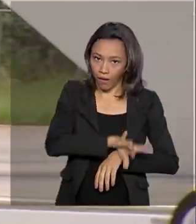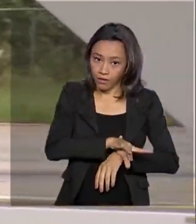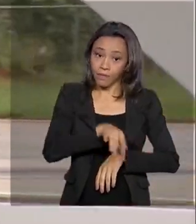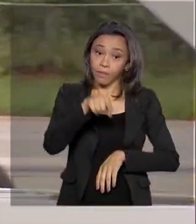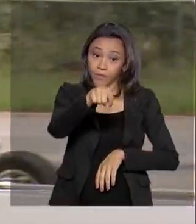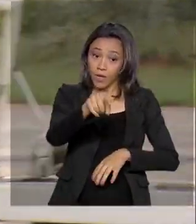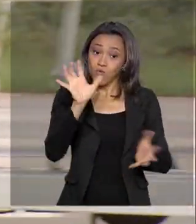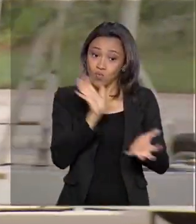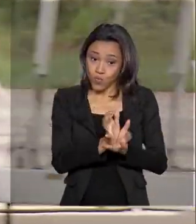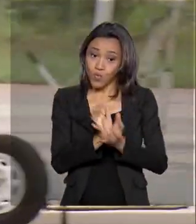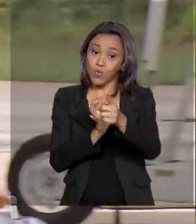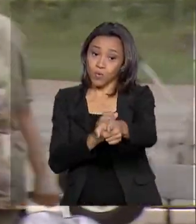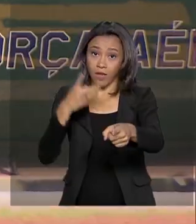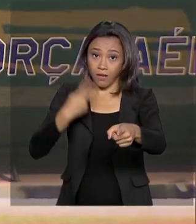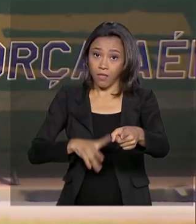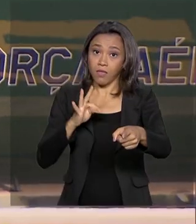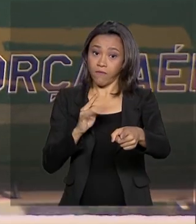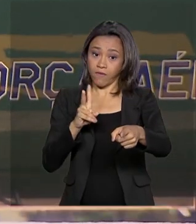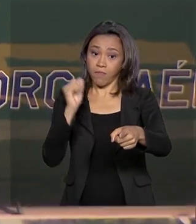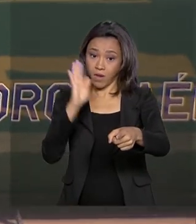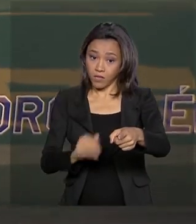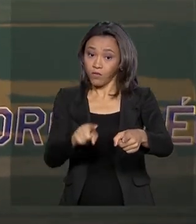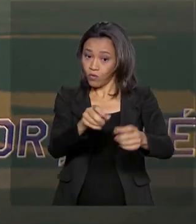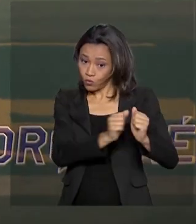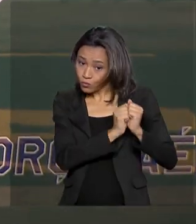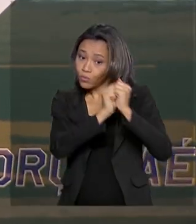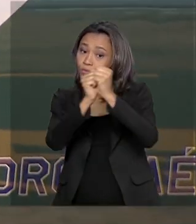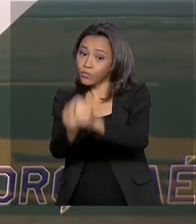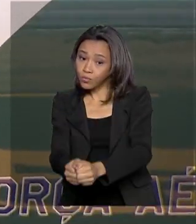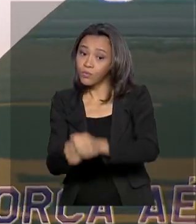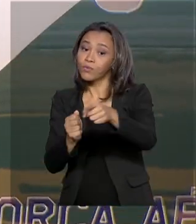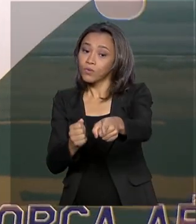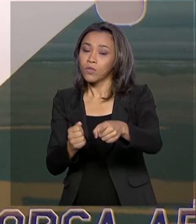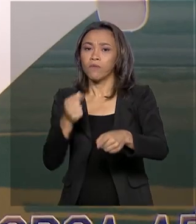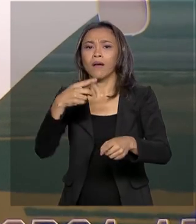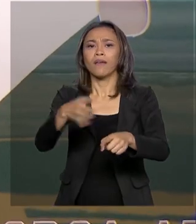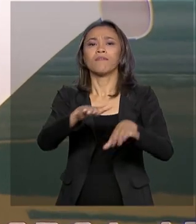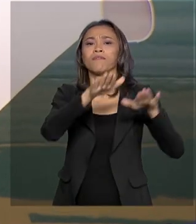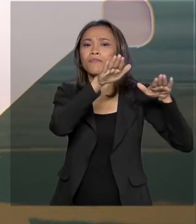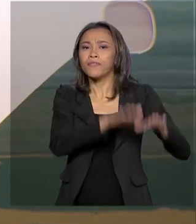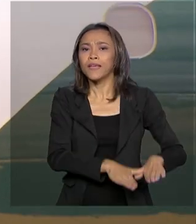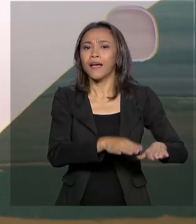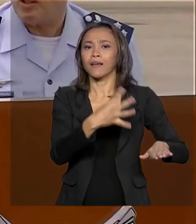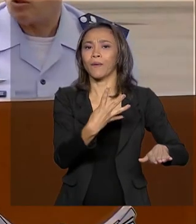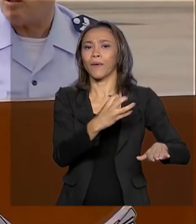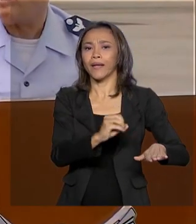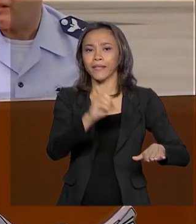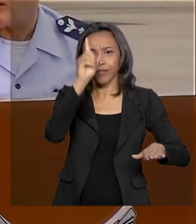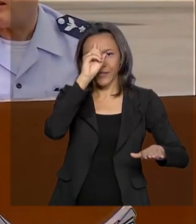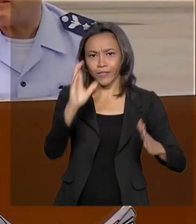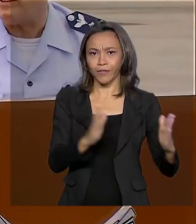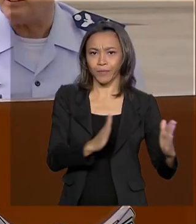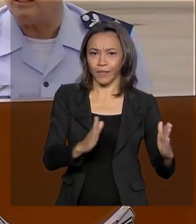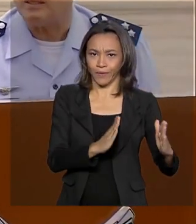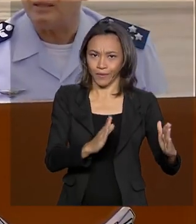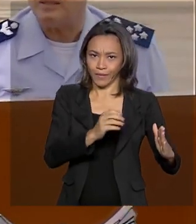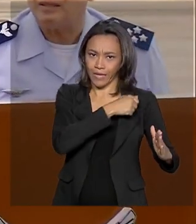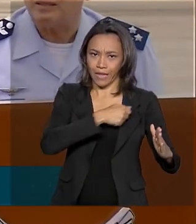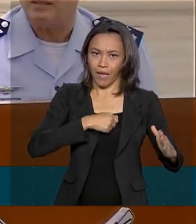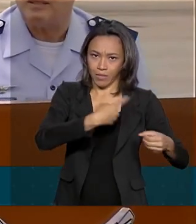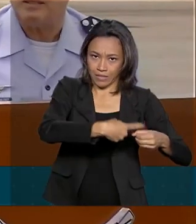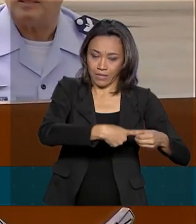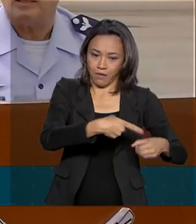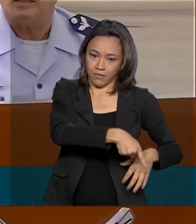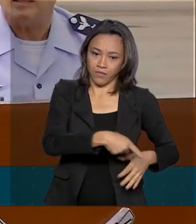Brasil foi junto para registrar a missão de resgate e também ficará de quarentena em Anápolis. Além da tripulação, nós